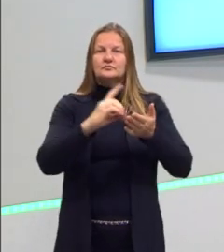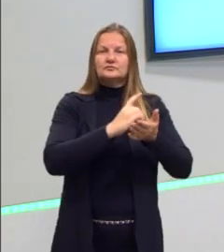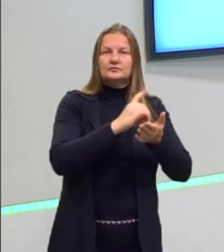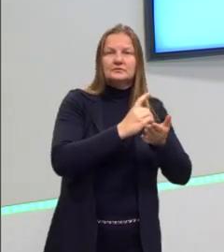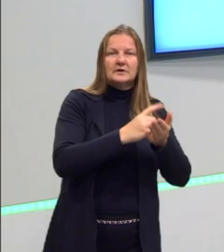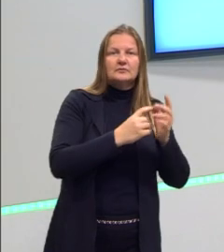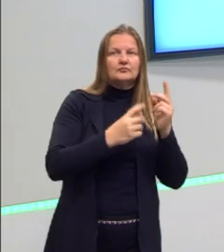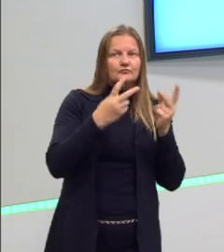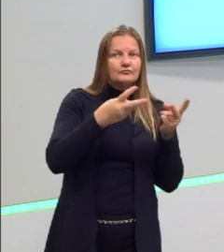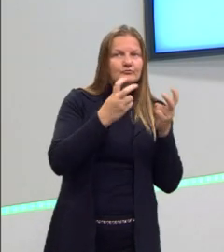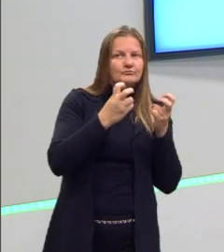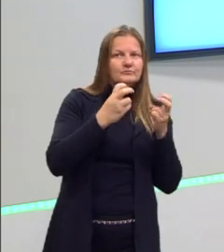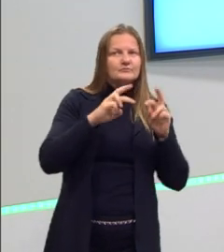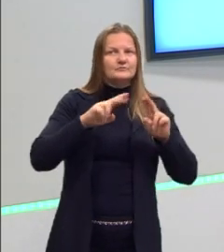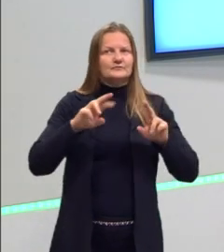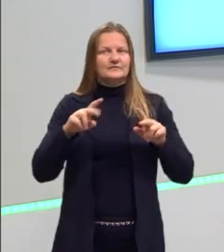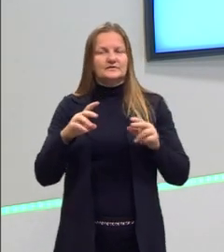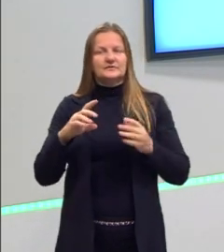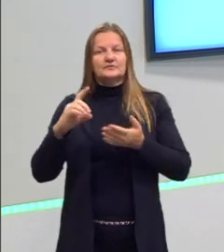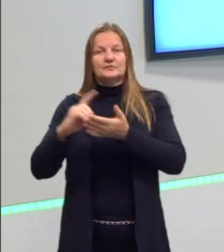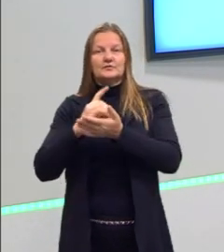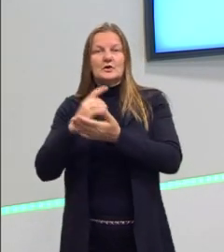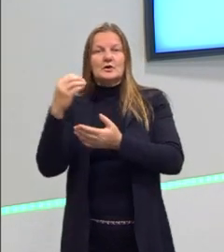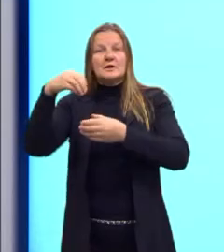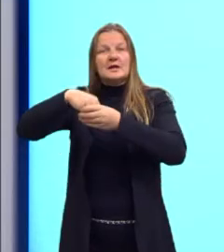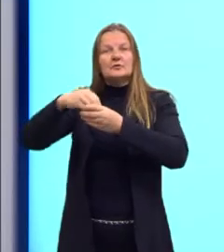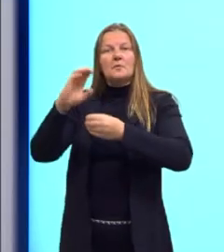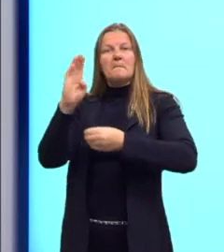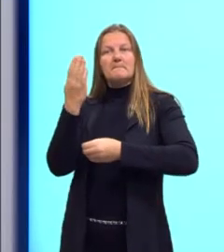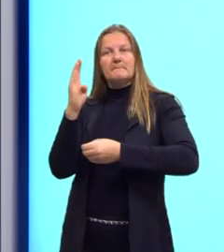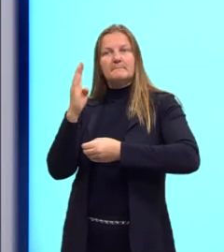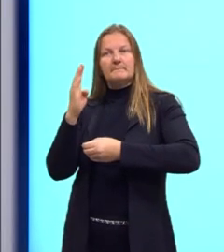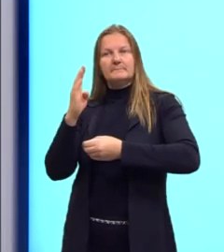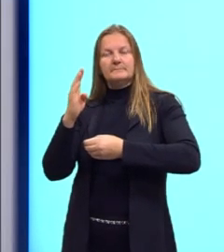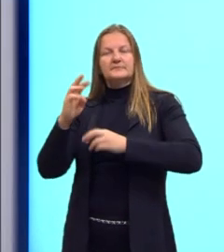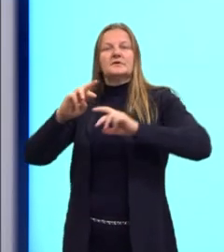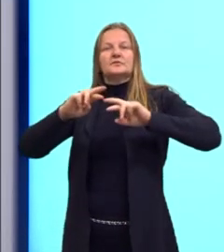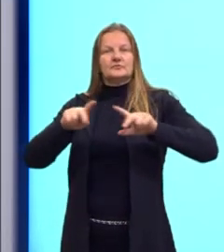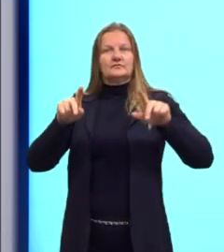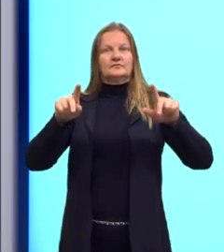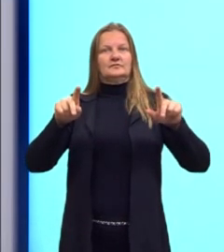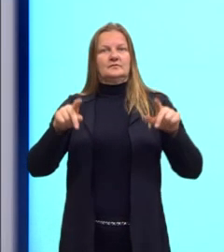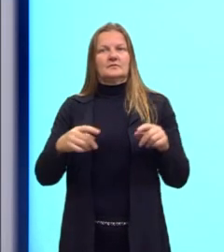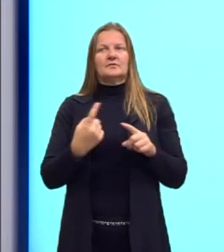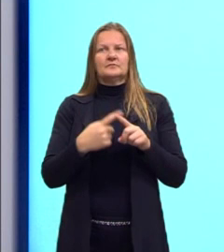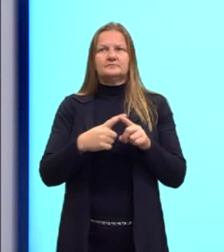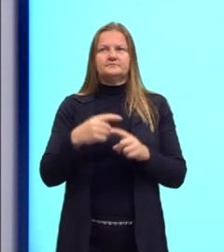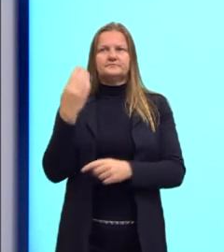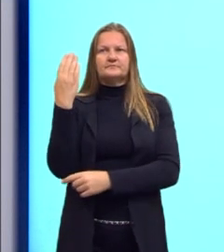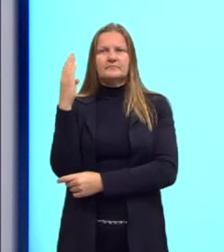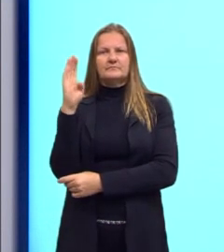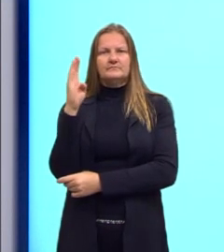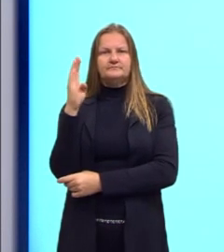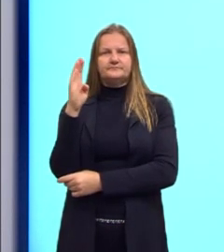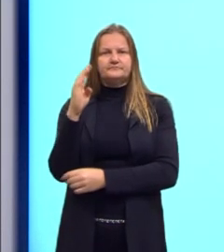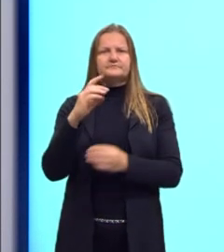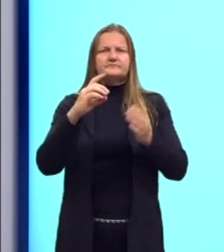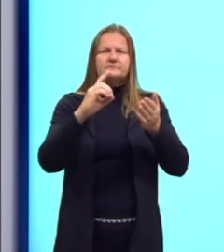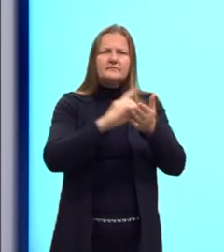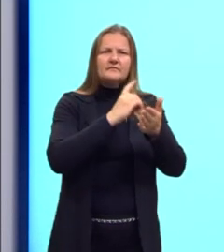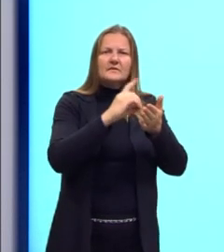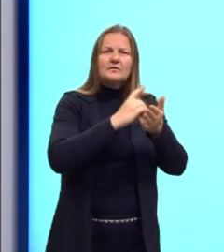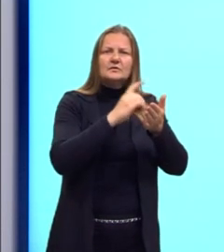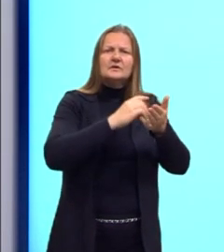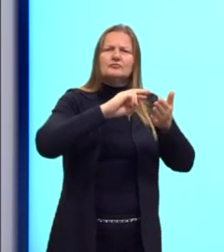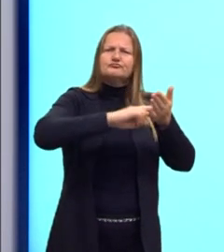pode ter diferentes significados, tá, pessoal? Então, ó, tem tudo isso de significado